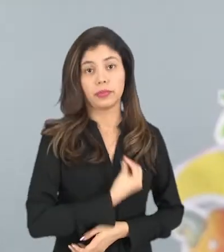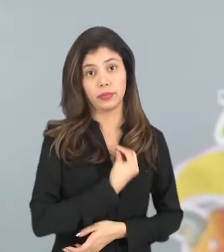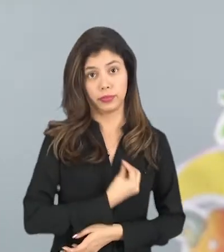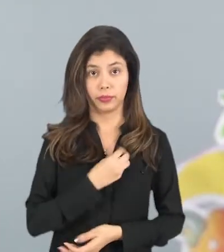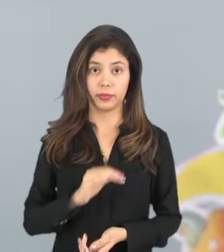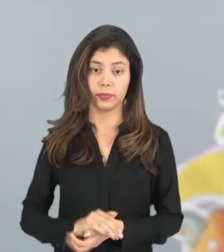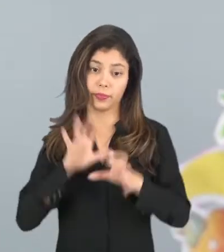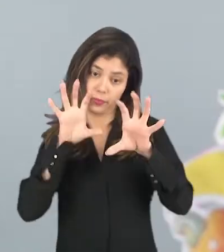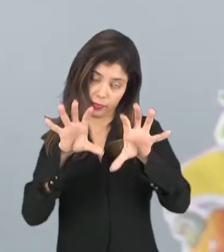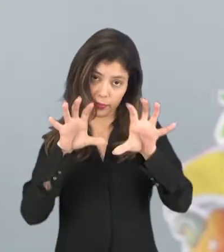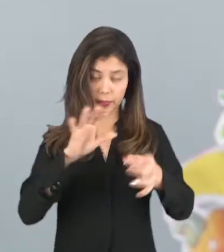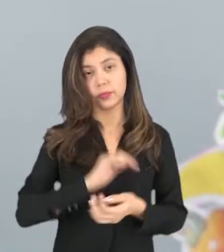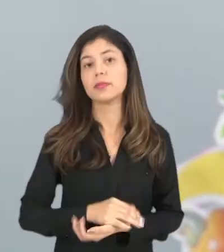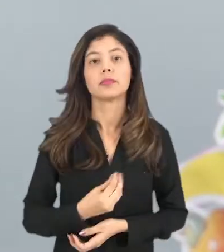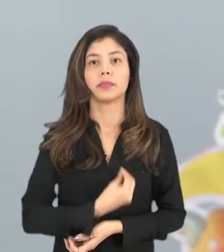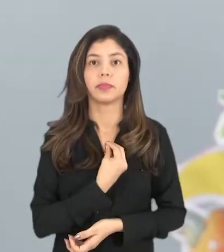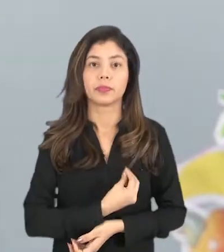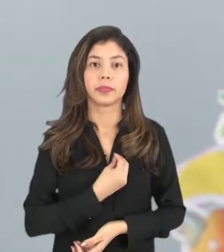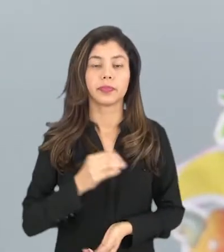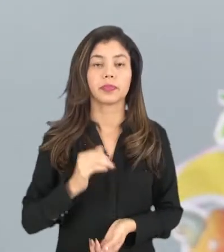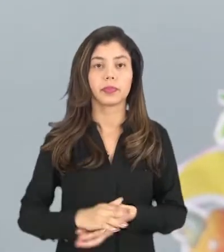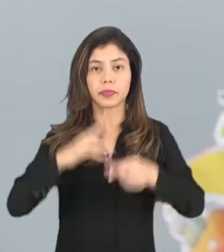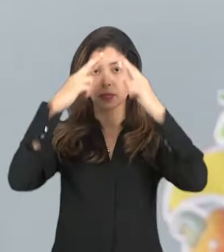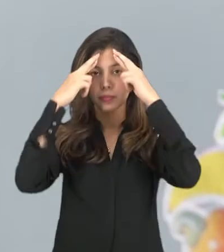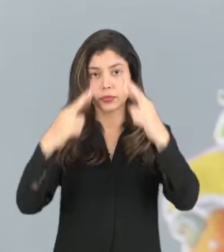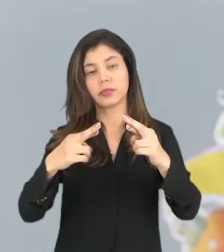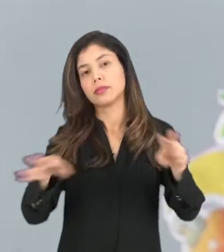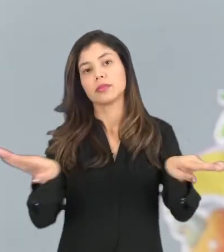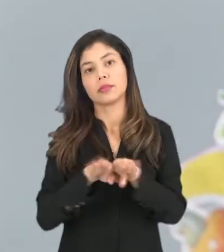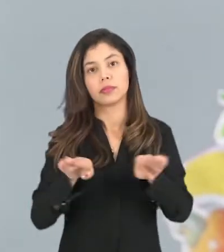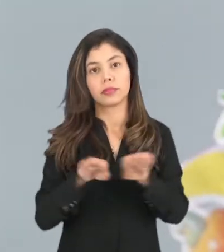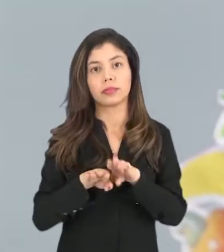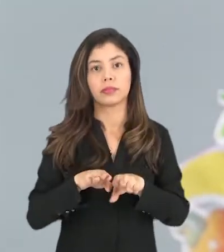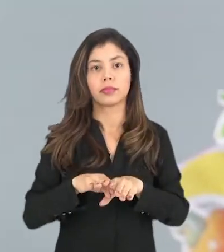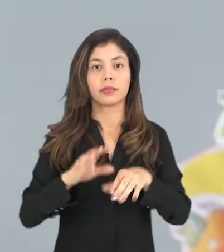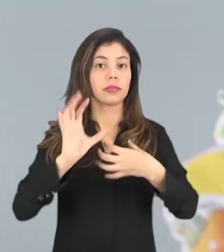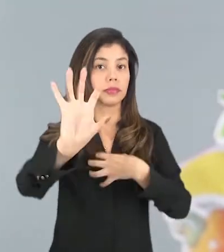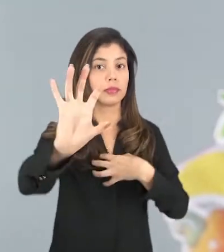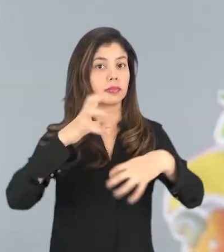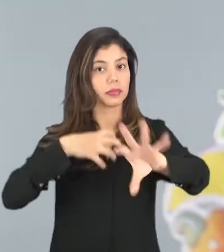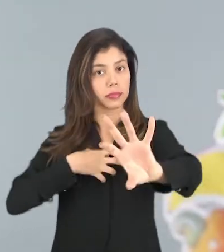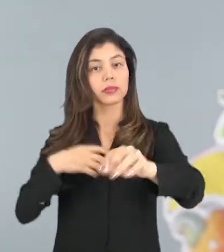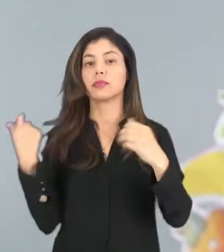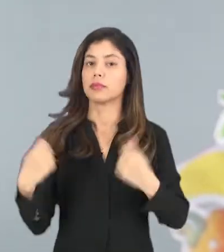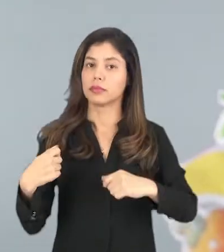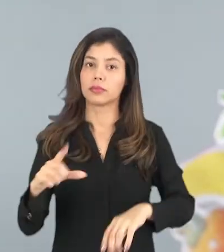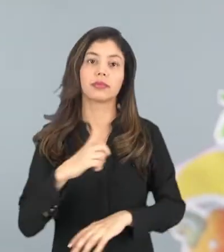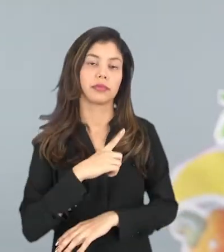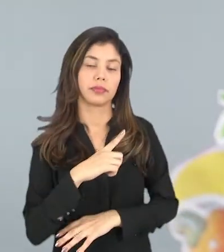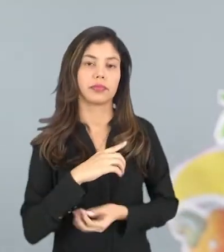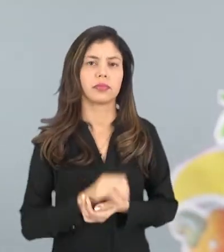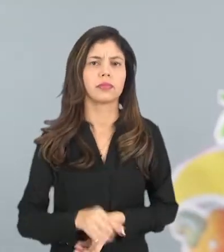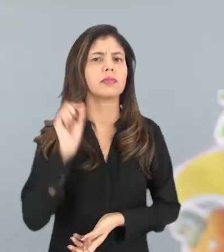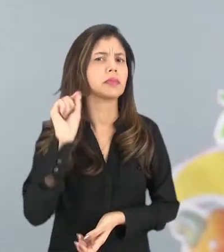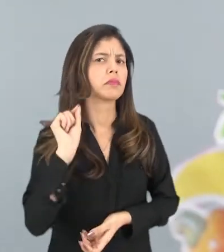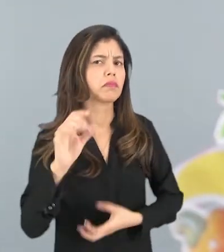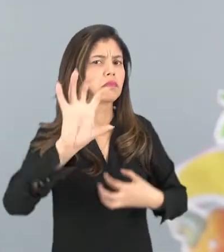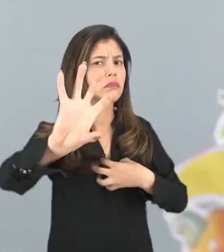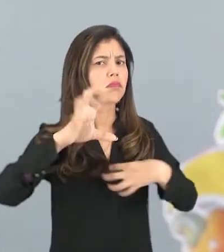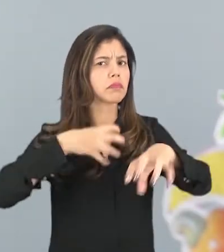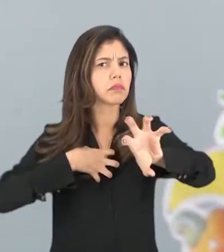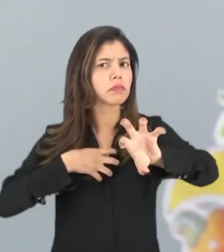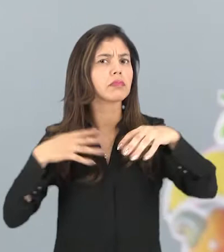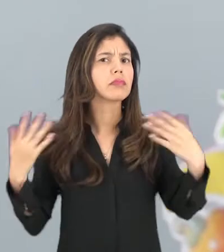é assim. Vivemos com respeito e empatia. É necessário. Mas o que é a empatia?